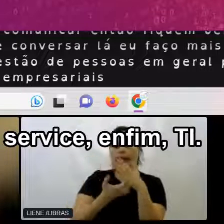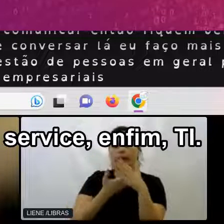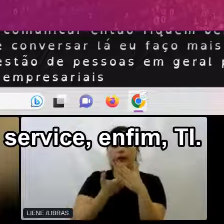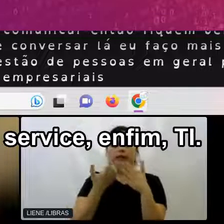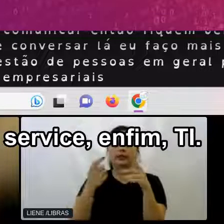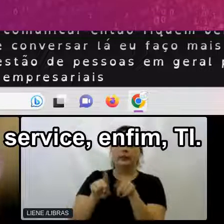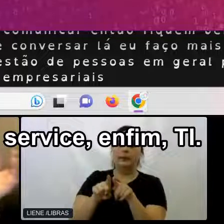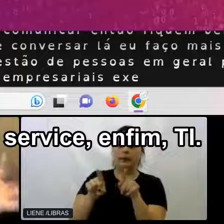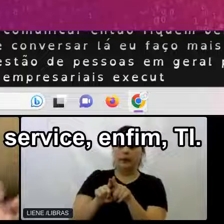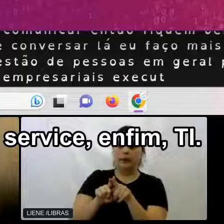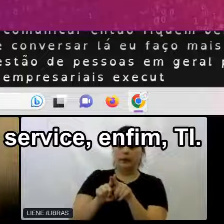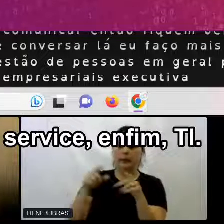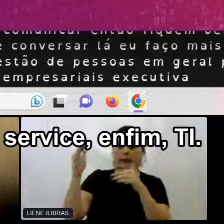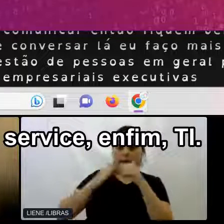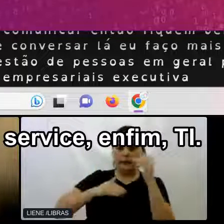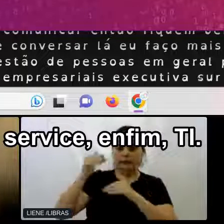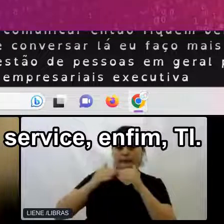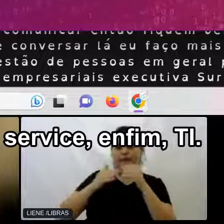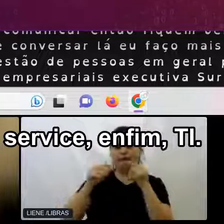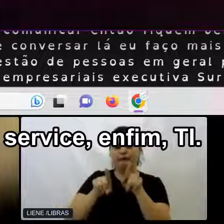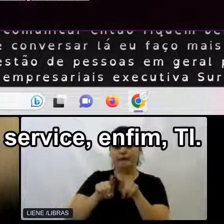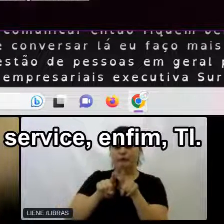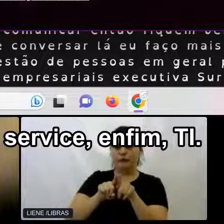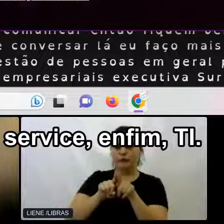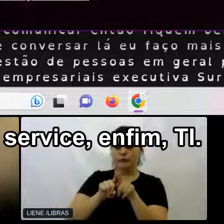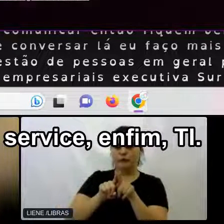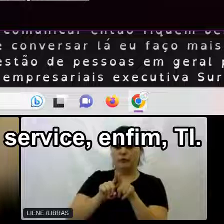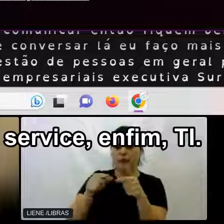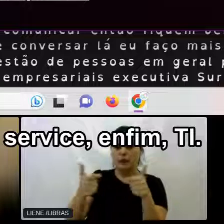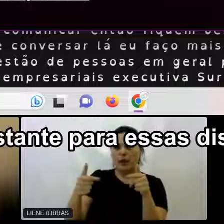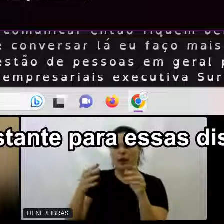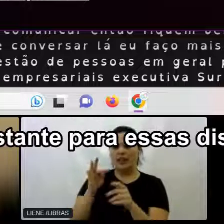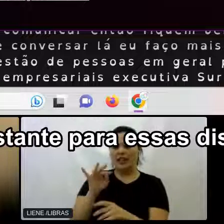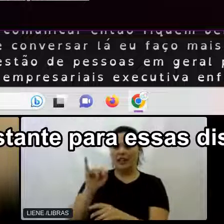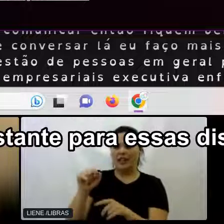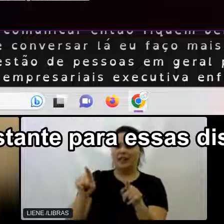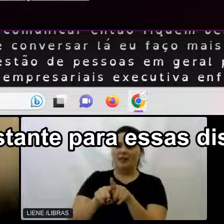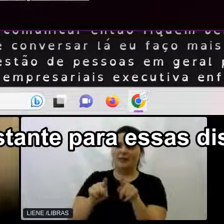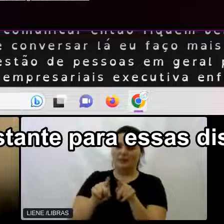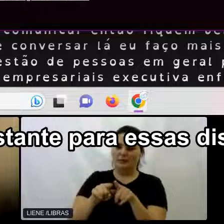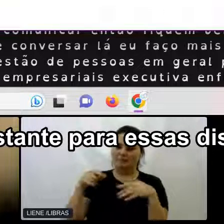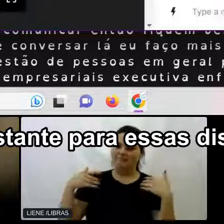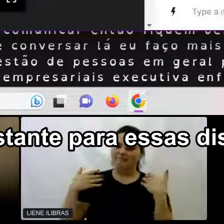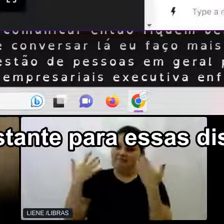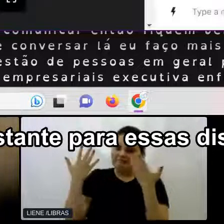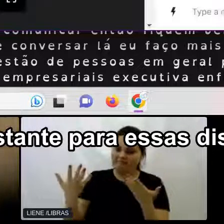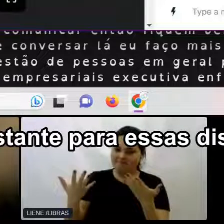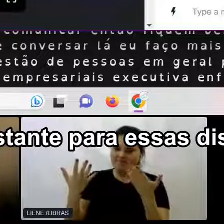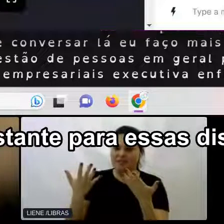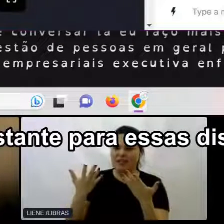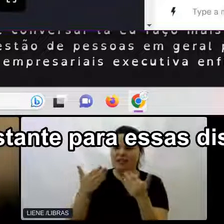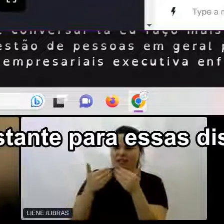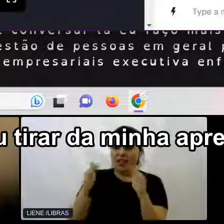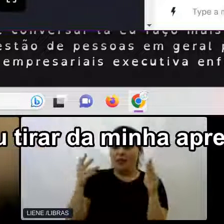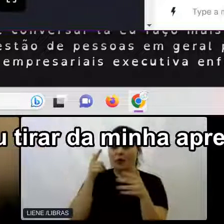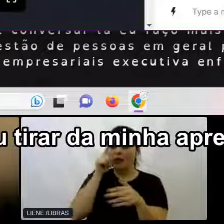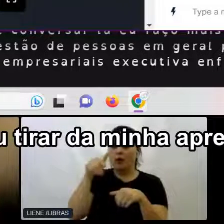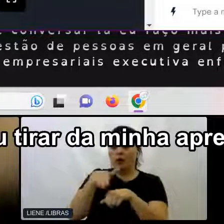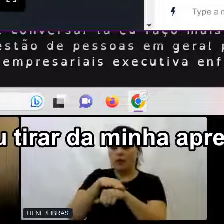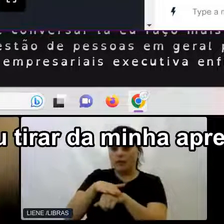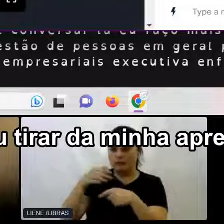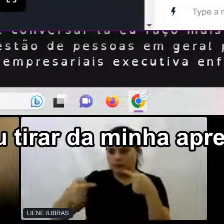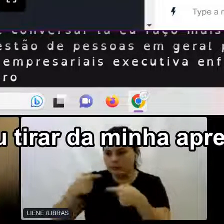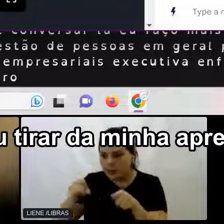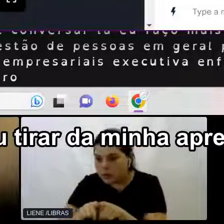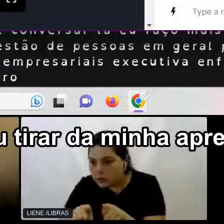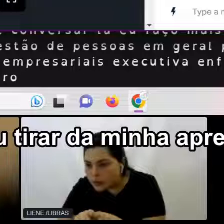Executive as a service Enfim TI Então A gente se abre bastante Para essas discussões Eu